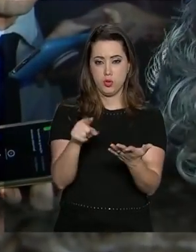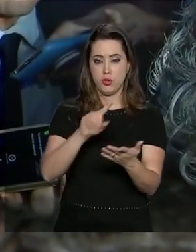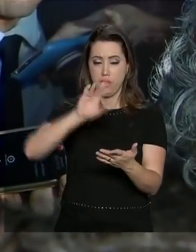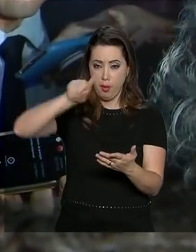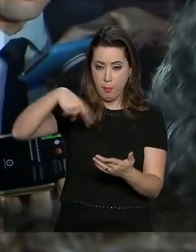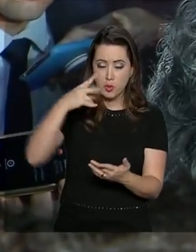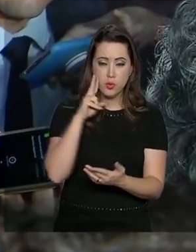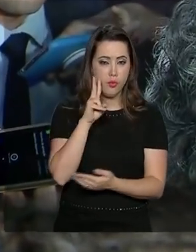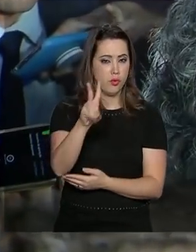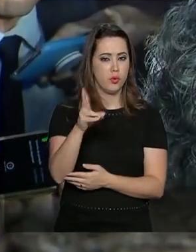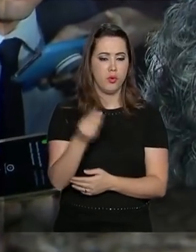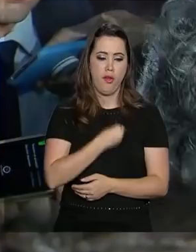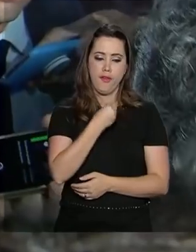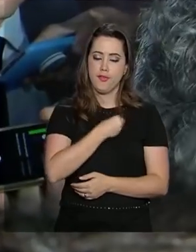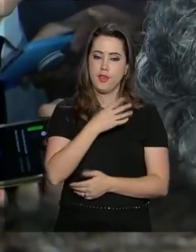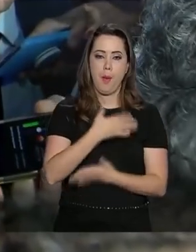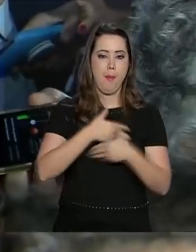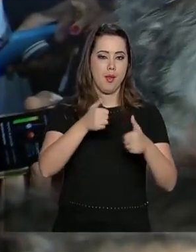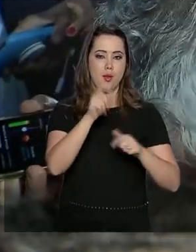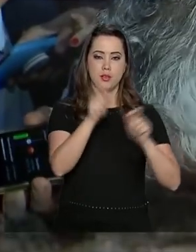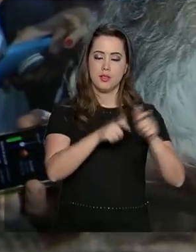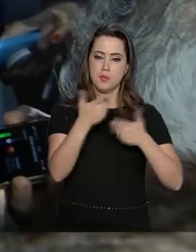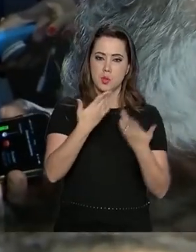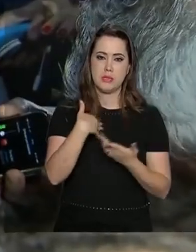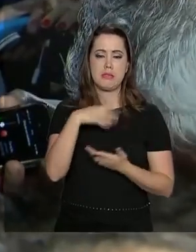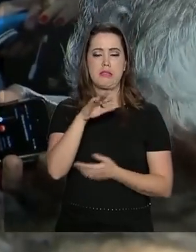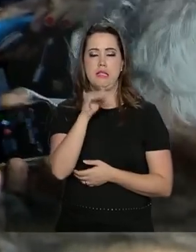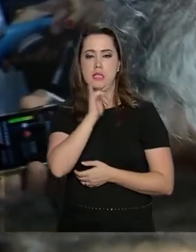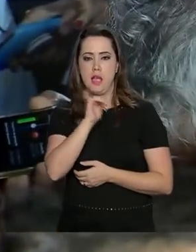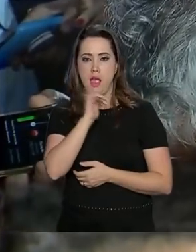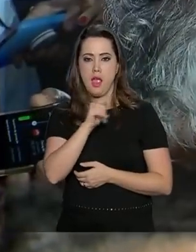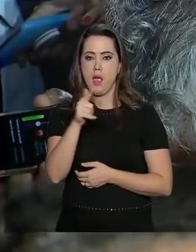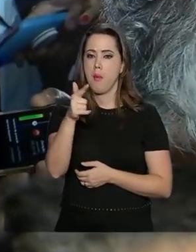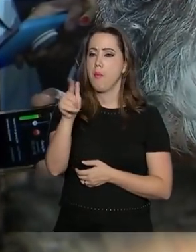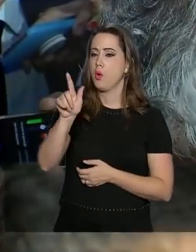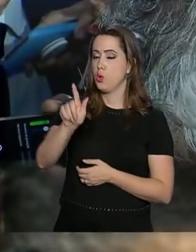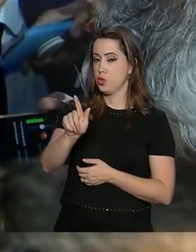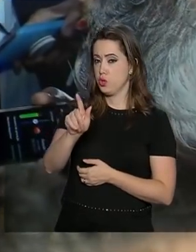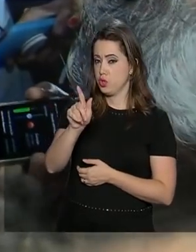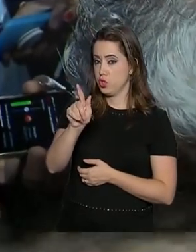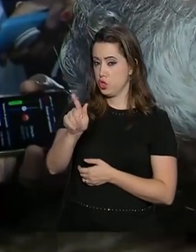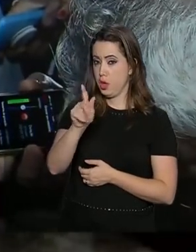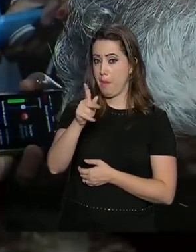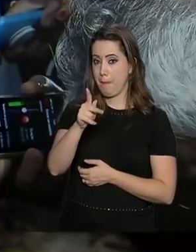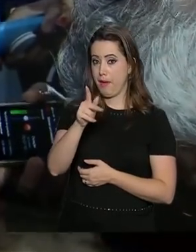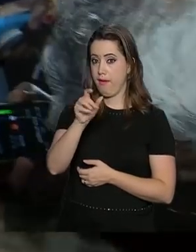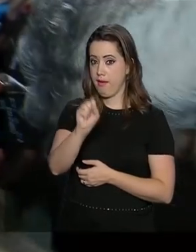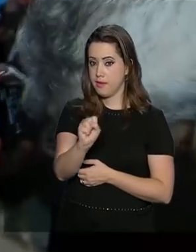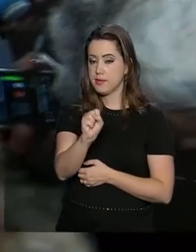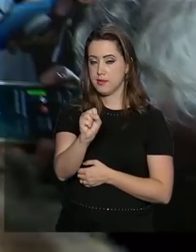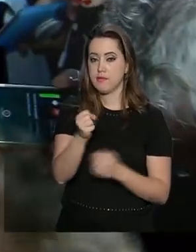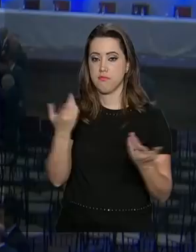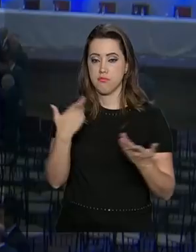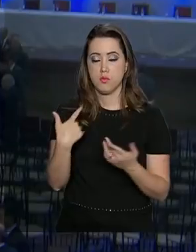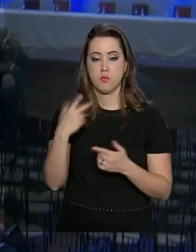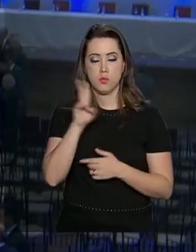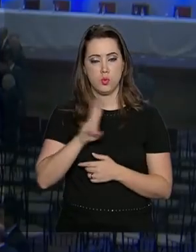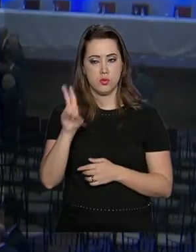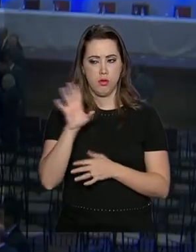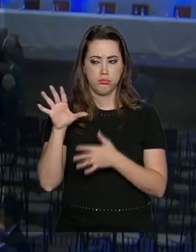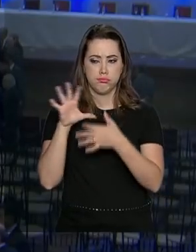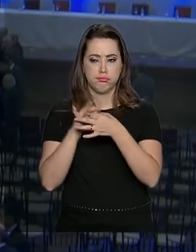GPS, celular, tudo isso partindo de pesquisas feitas pela indústria de defesa em conjunto com o governo do país.